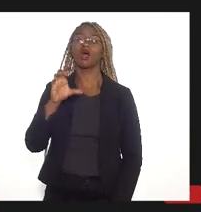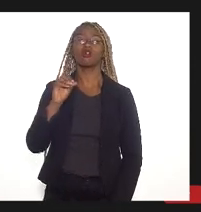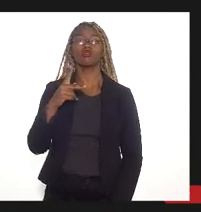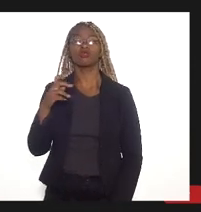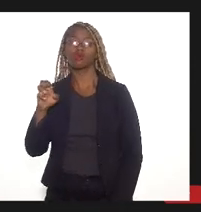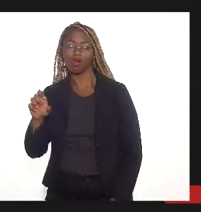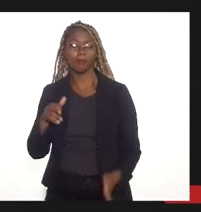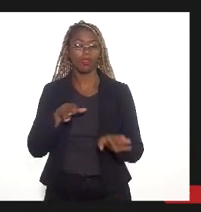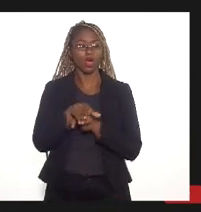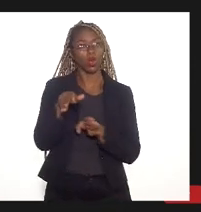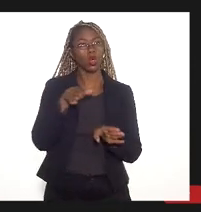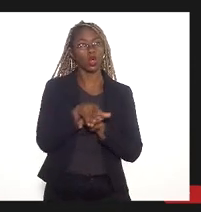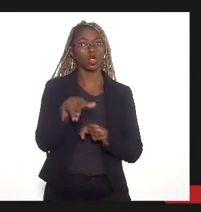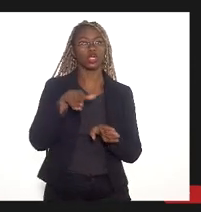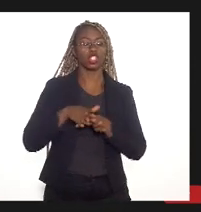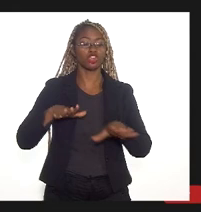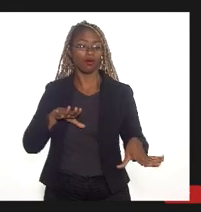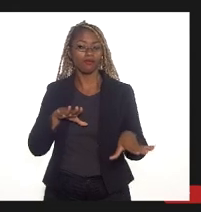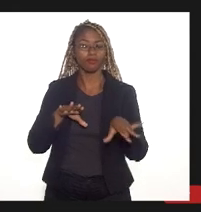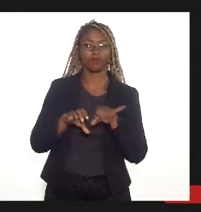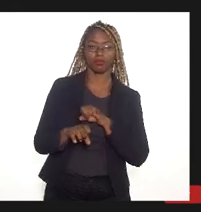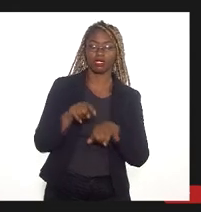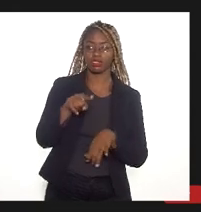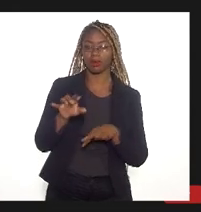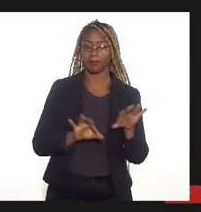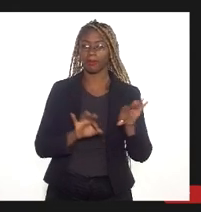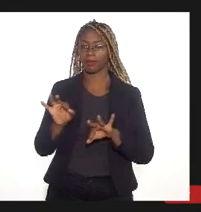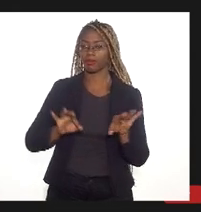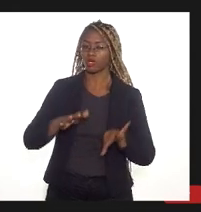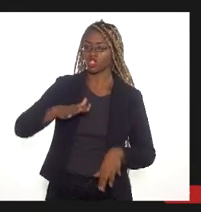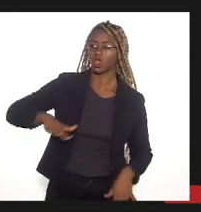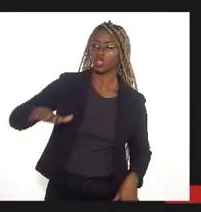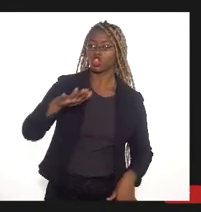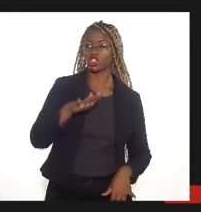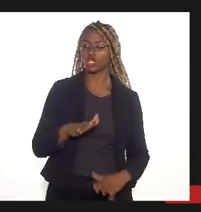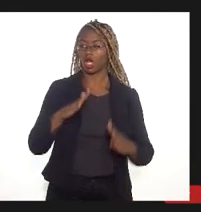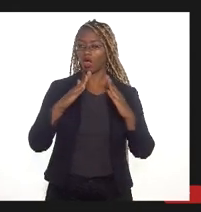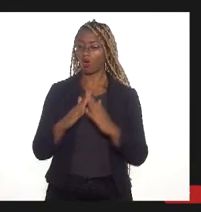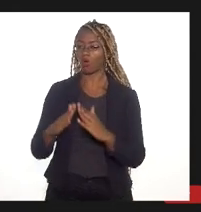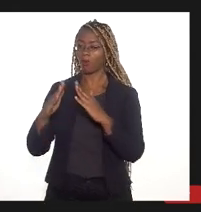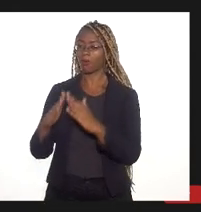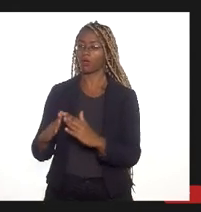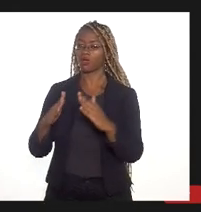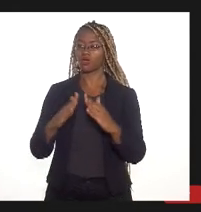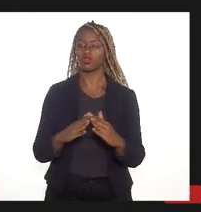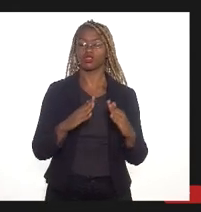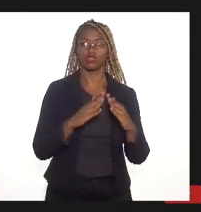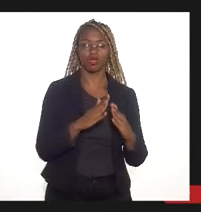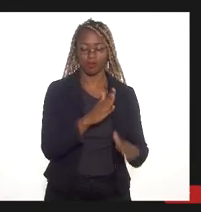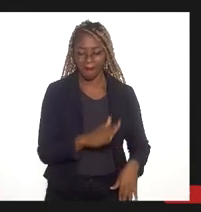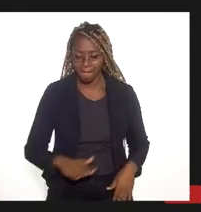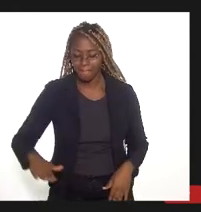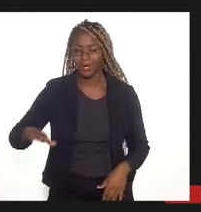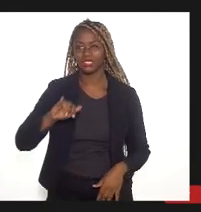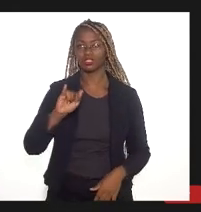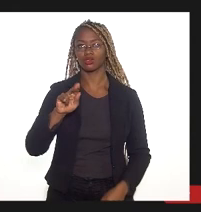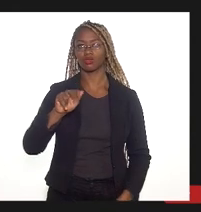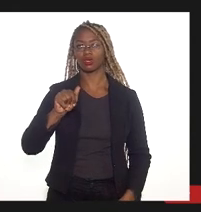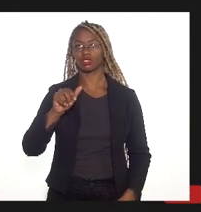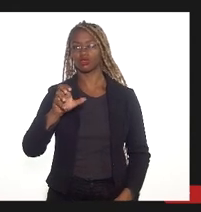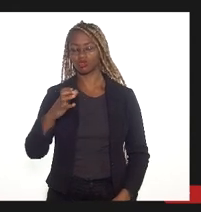a formação dessa área chamada de Zona de Ocupação Condicionada do Baixo Iguaçu. Uma área